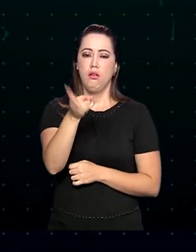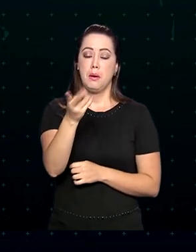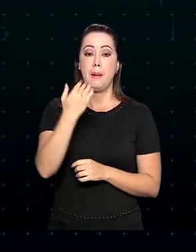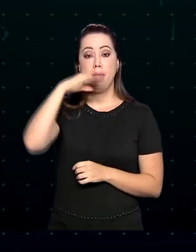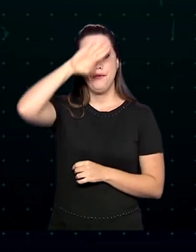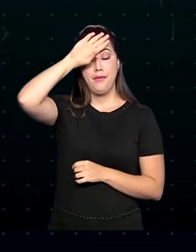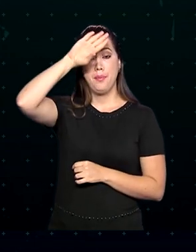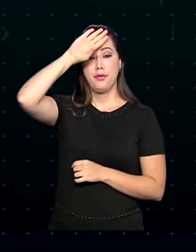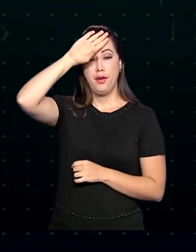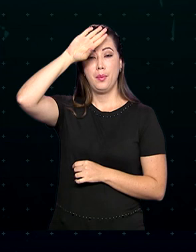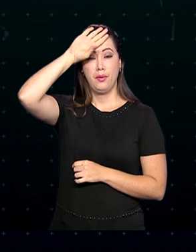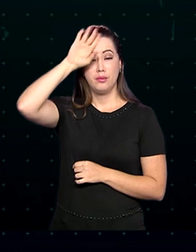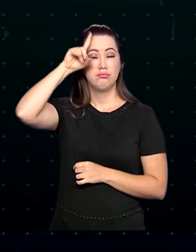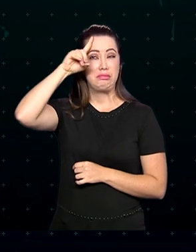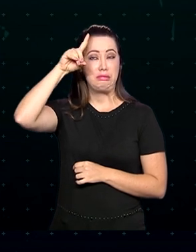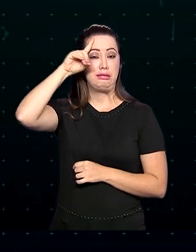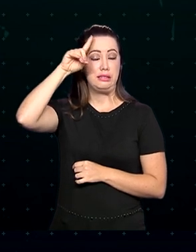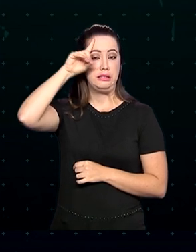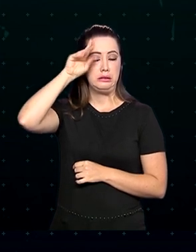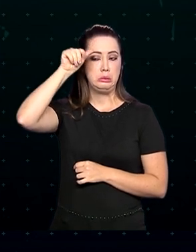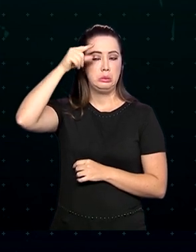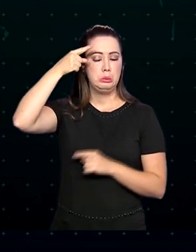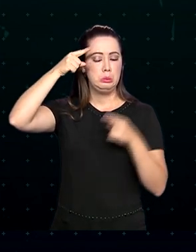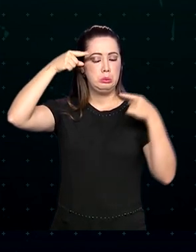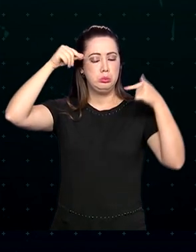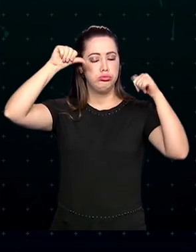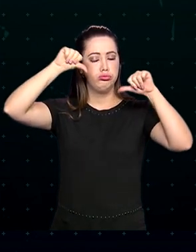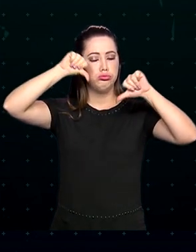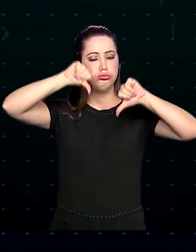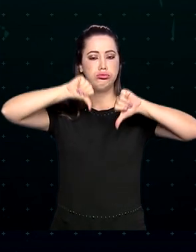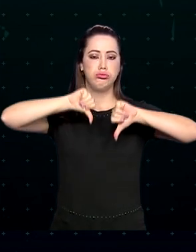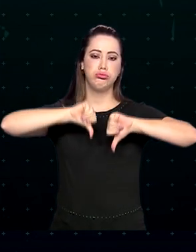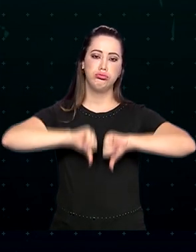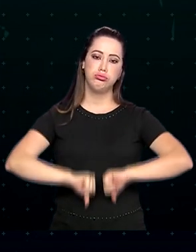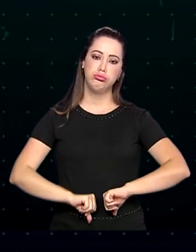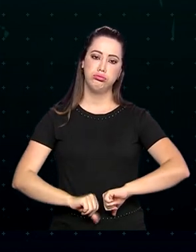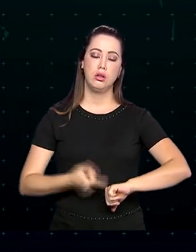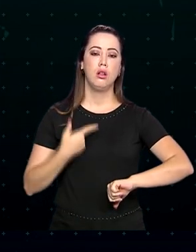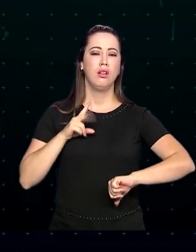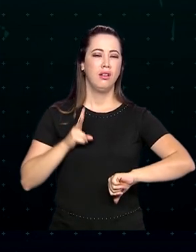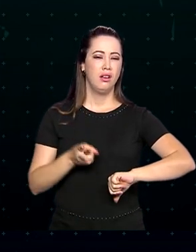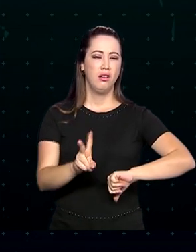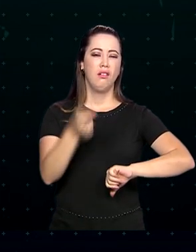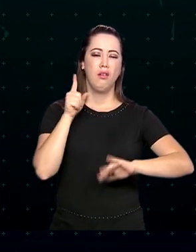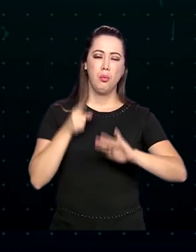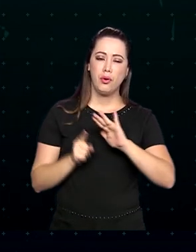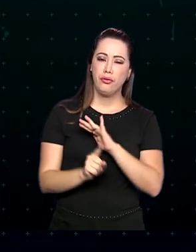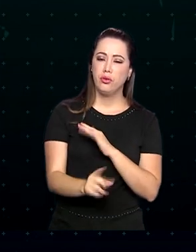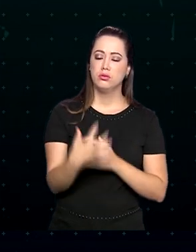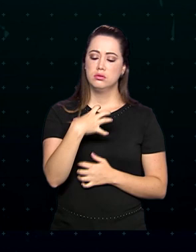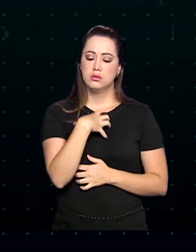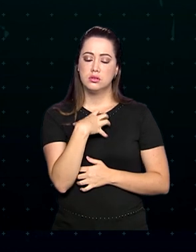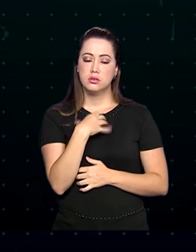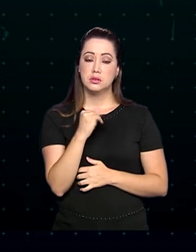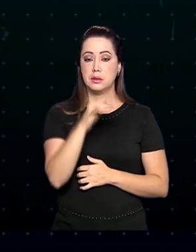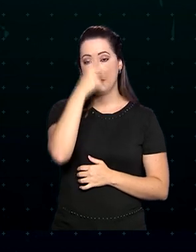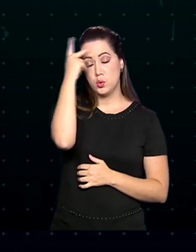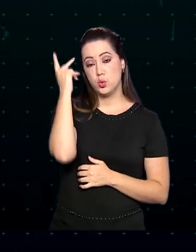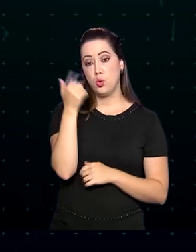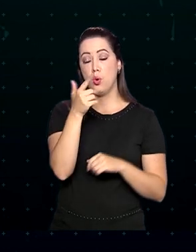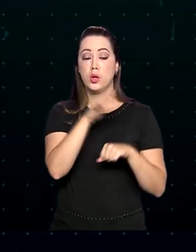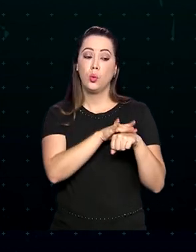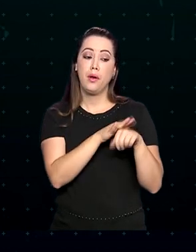febre diária e piora progressiva de um dos sintomas leves em pacientes com fatores de risco.